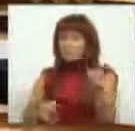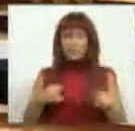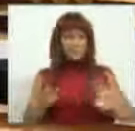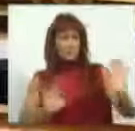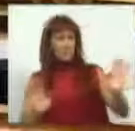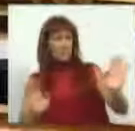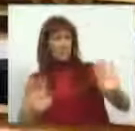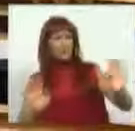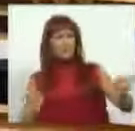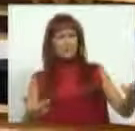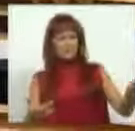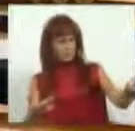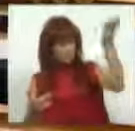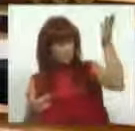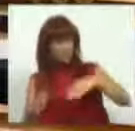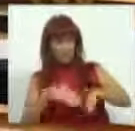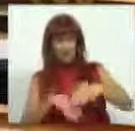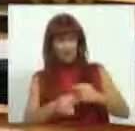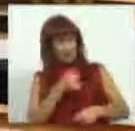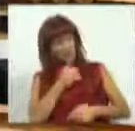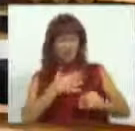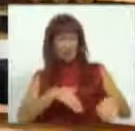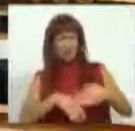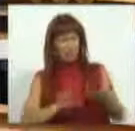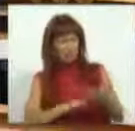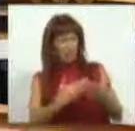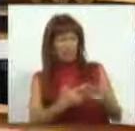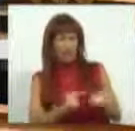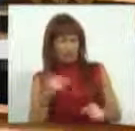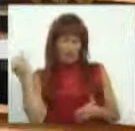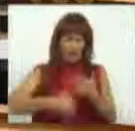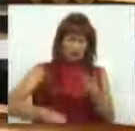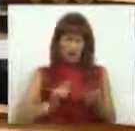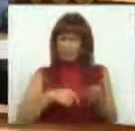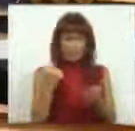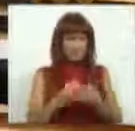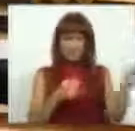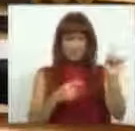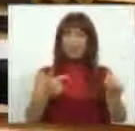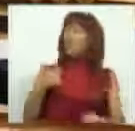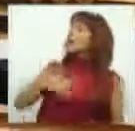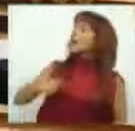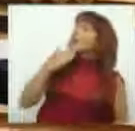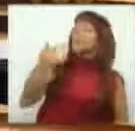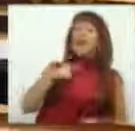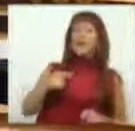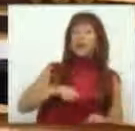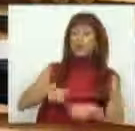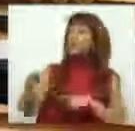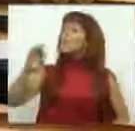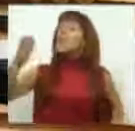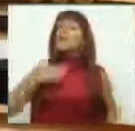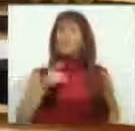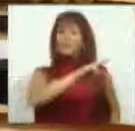o deixe fazer o que quer fazer com a interpretação que faz de tributação efetiva. E quero também aqui pedir aos deputados do